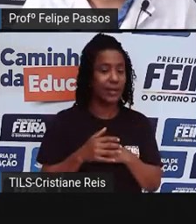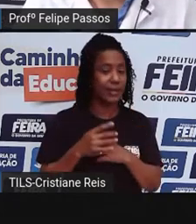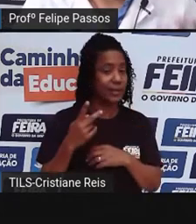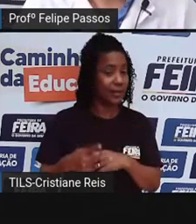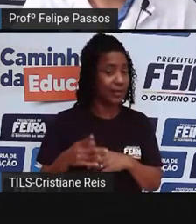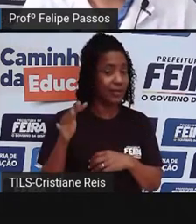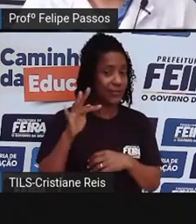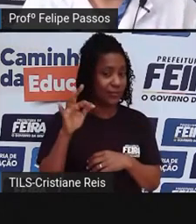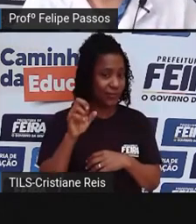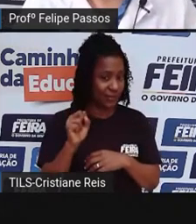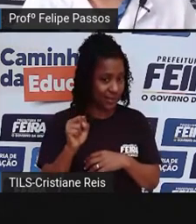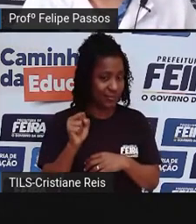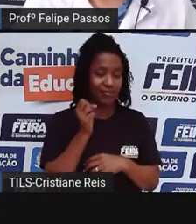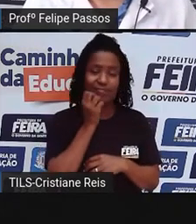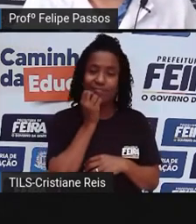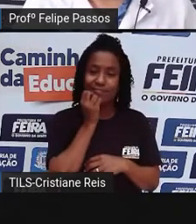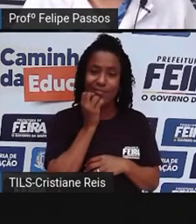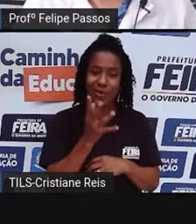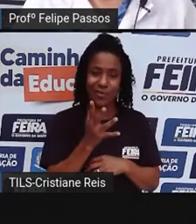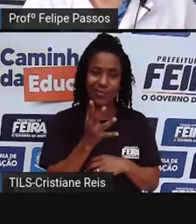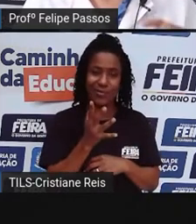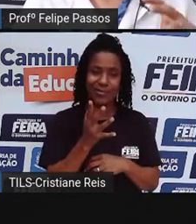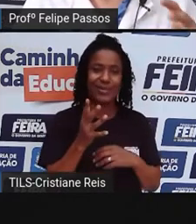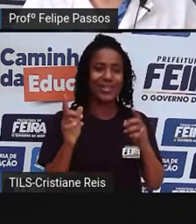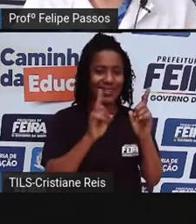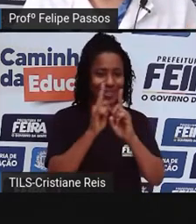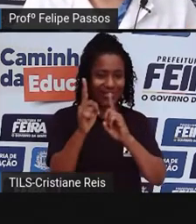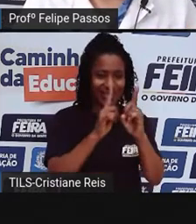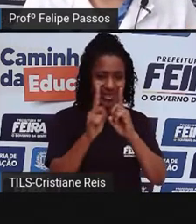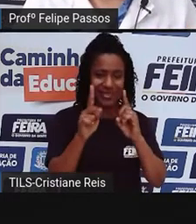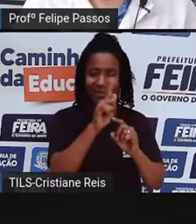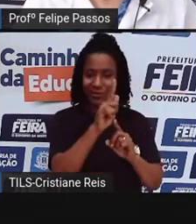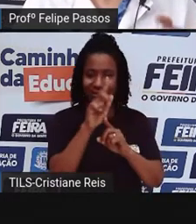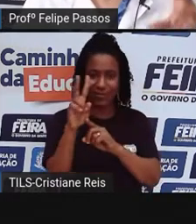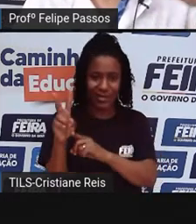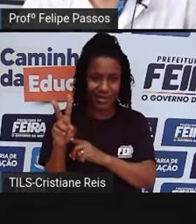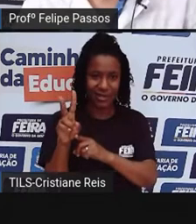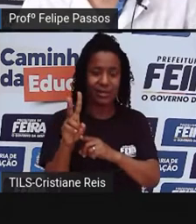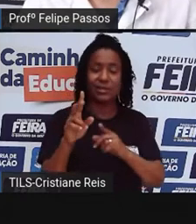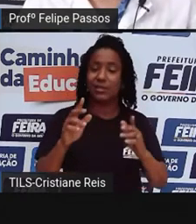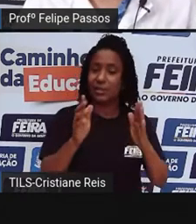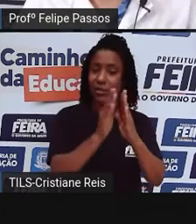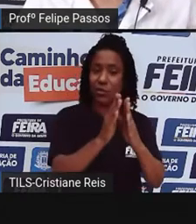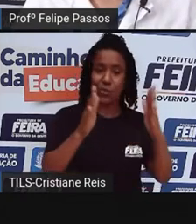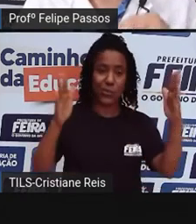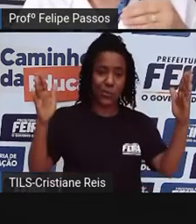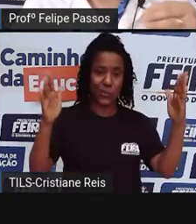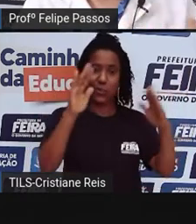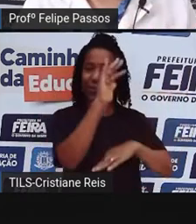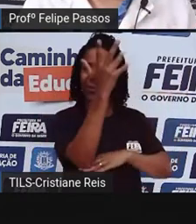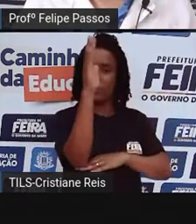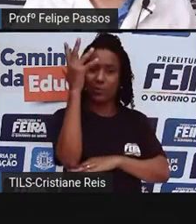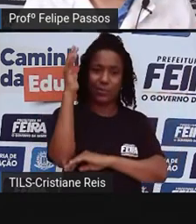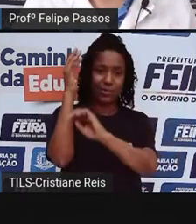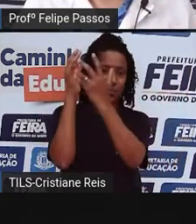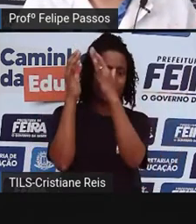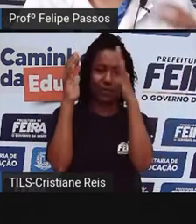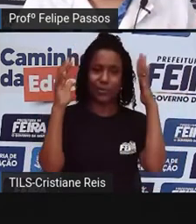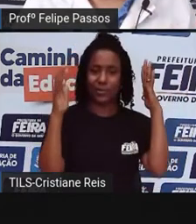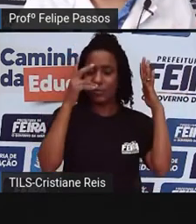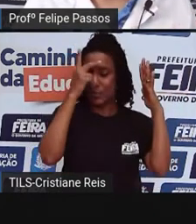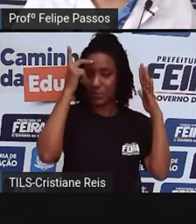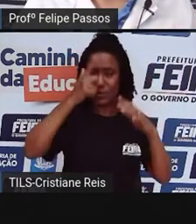exemplo, só um exemplo, a Avenida Getúlio Vargas, que tem uma calçada larga, arborizada, então o pessoal pode fazer uma